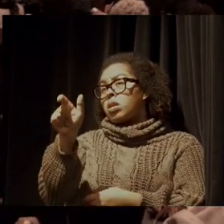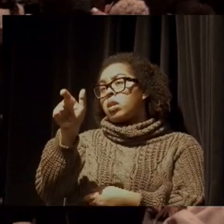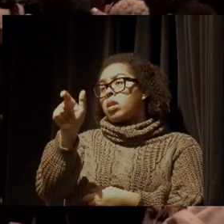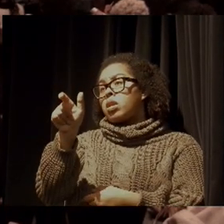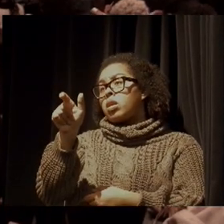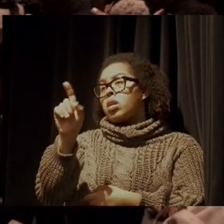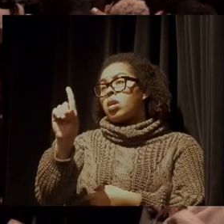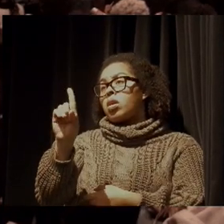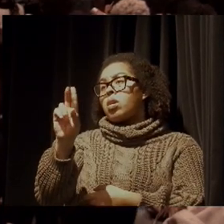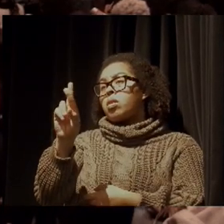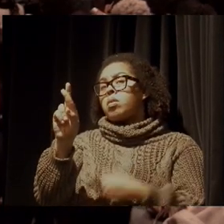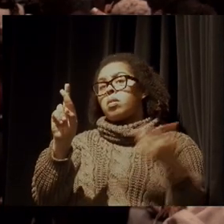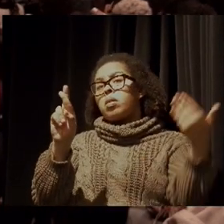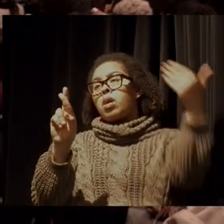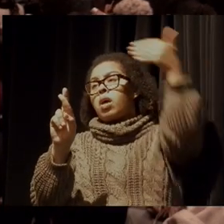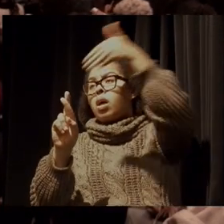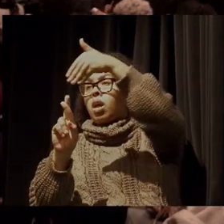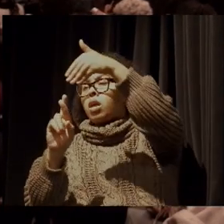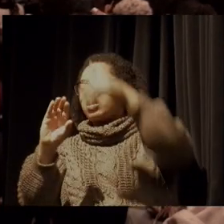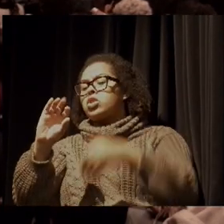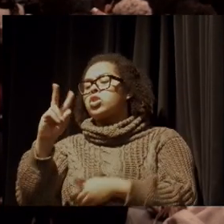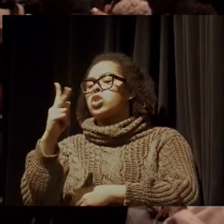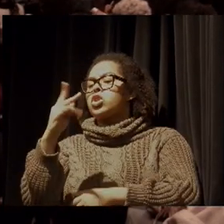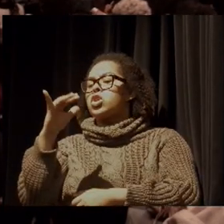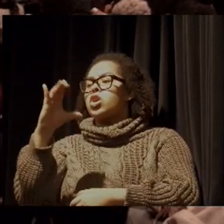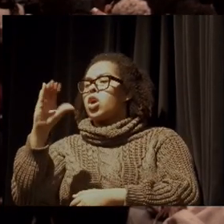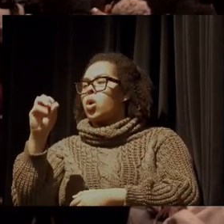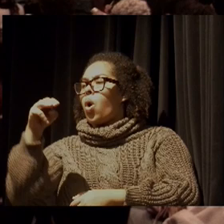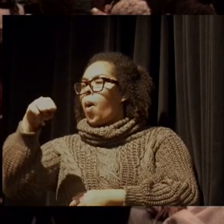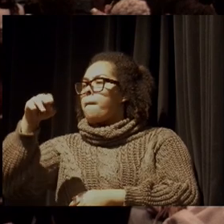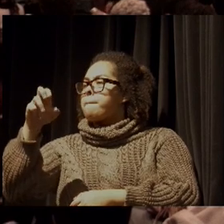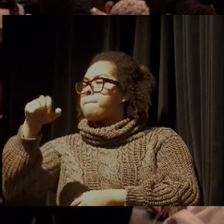referência, mas ela sempre foi uma luta coletiva.